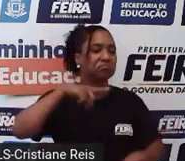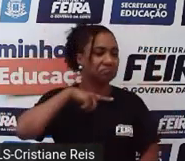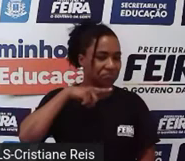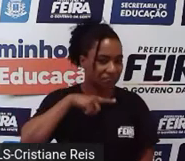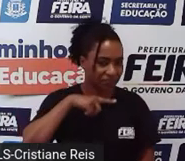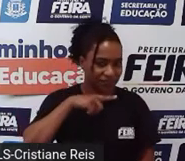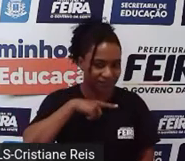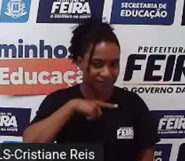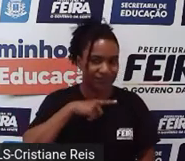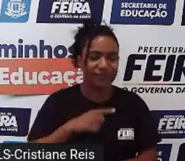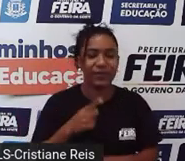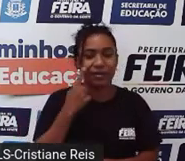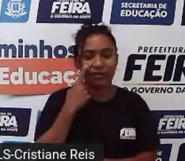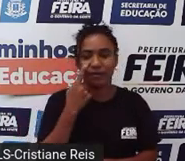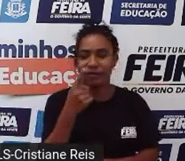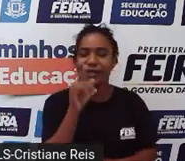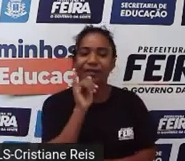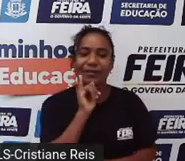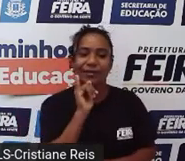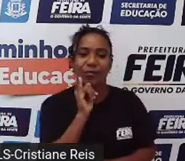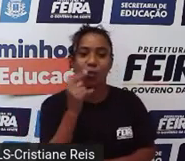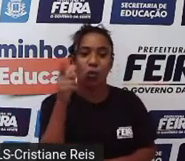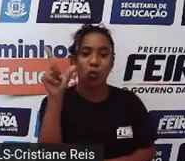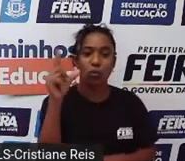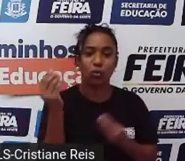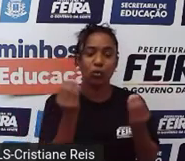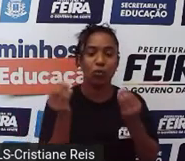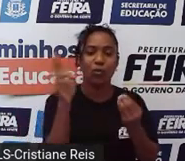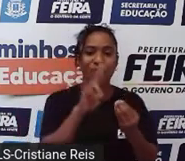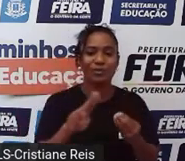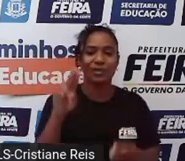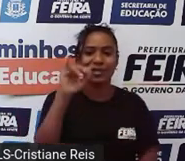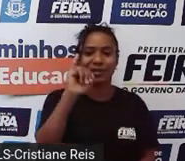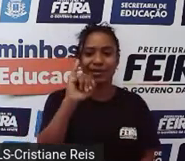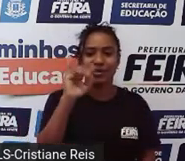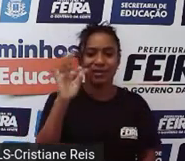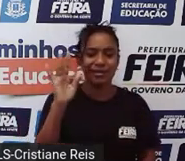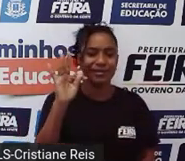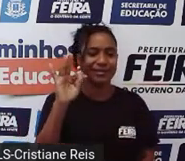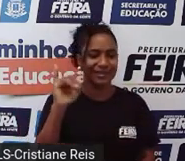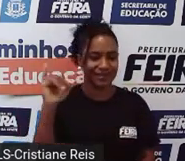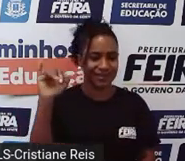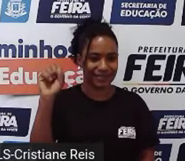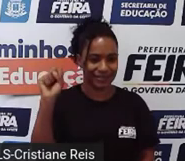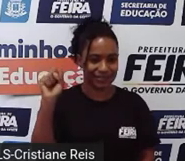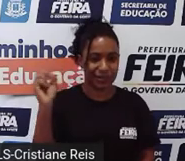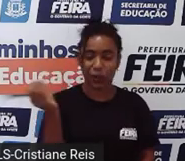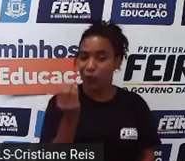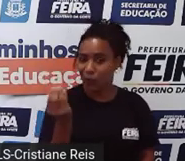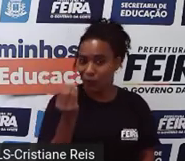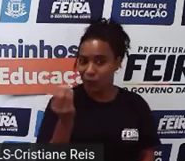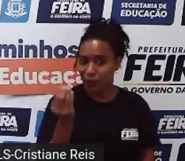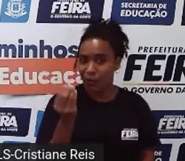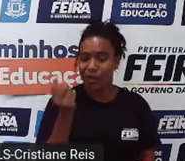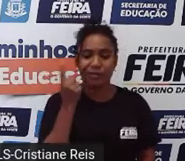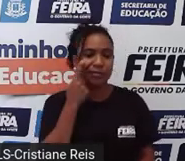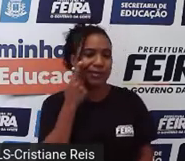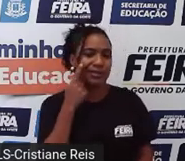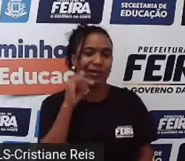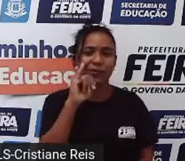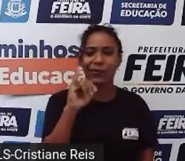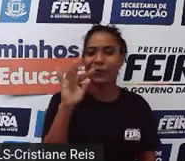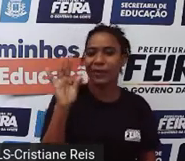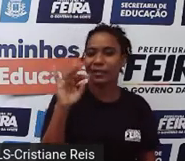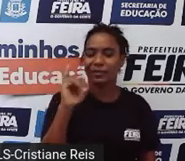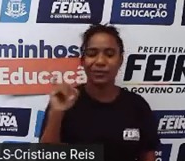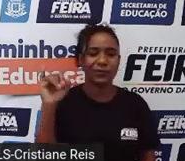o uso do pronome it. E eu gostaria de lembrar que o pronome it, geralmente a gente fala, ah, o it é um pronome neutro, né?